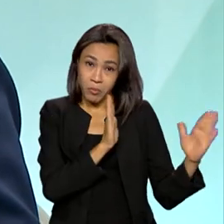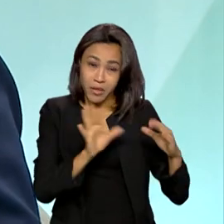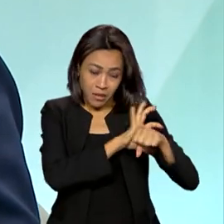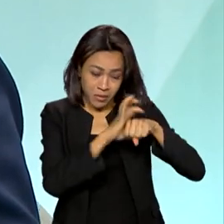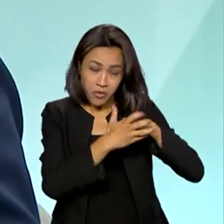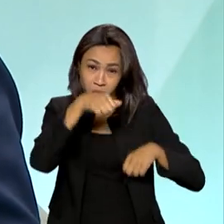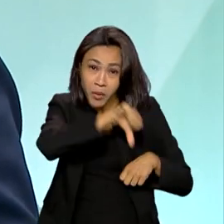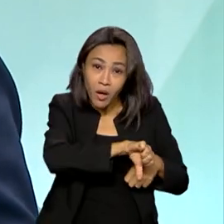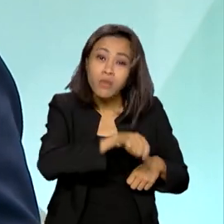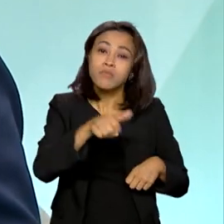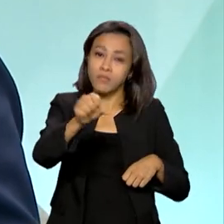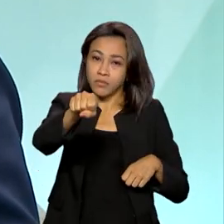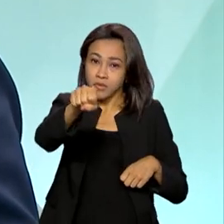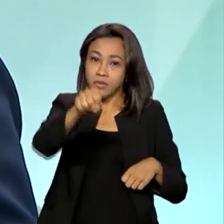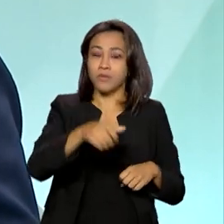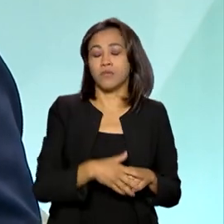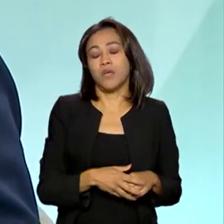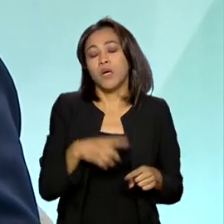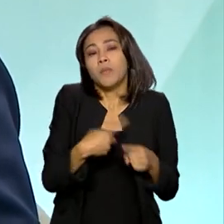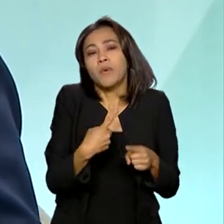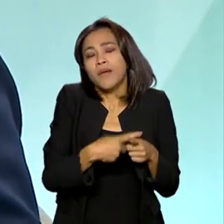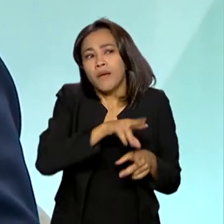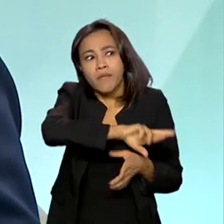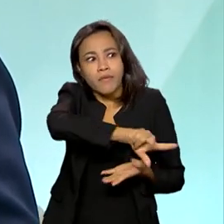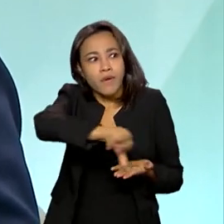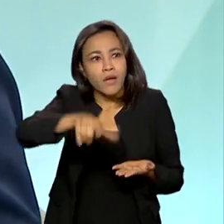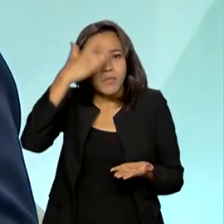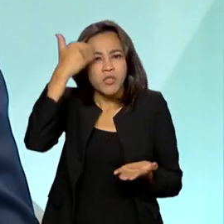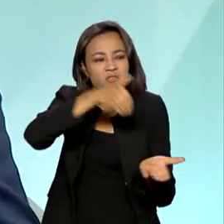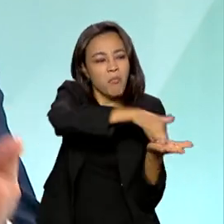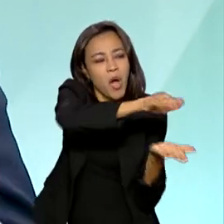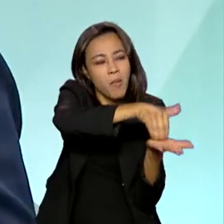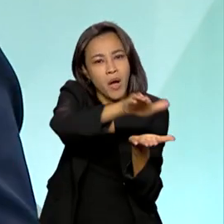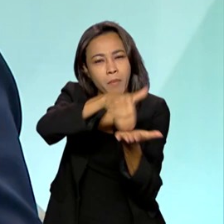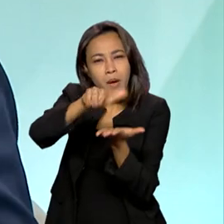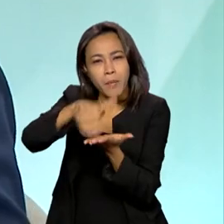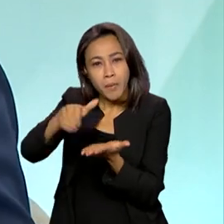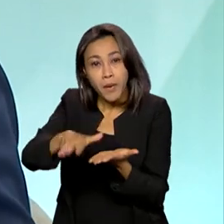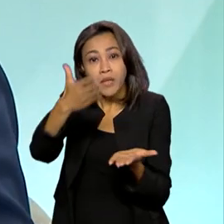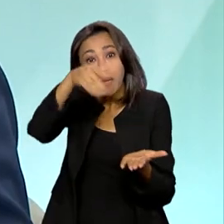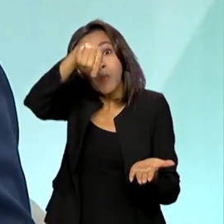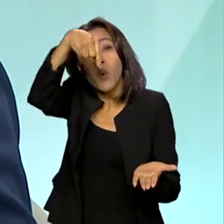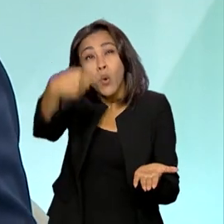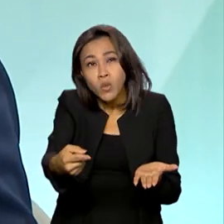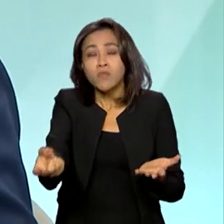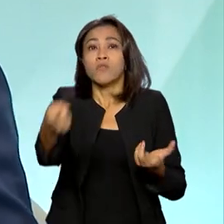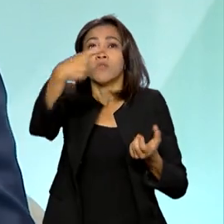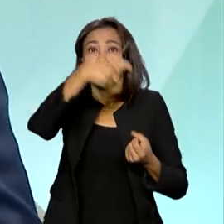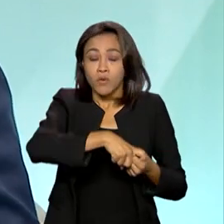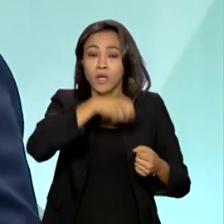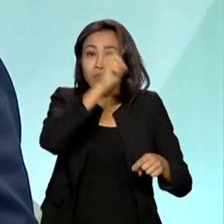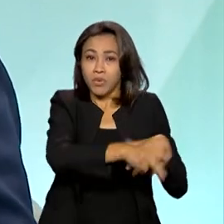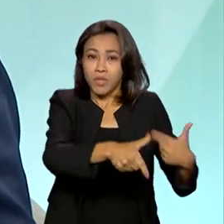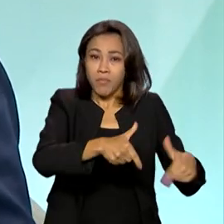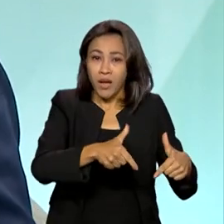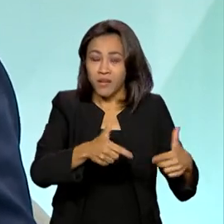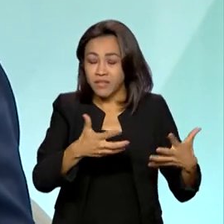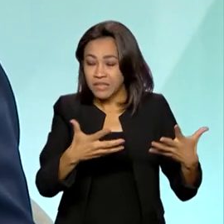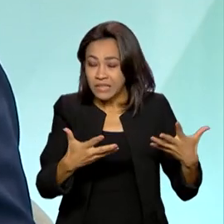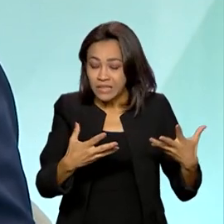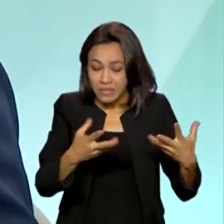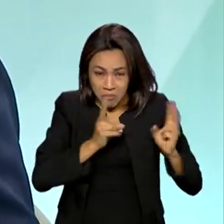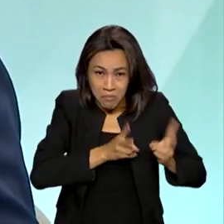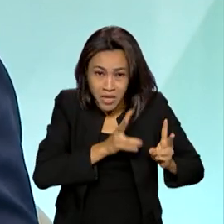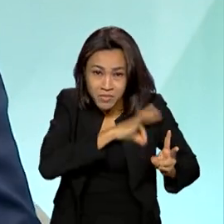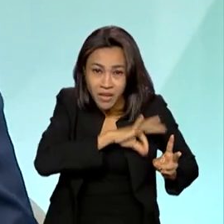Agudizou, agudizou porque várias pessoas perderam emprego e, ao retornar ao mercado de trabalho, dificilmente elas retornam com o mesmo